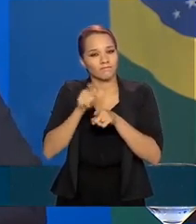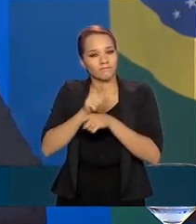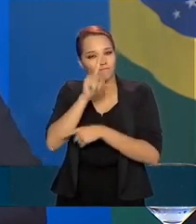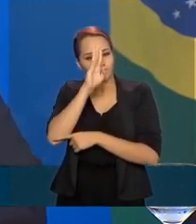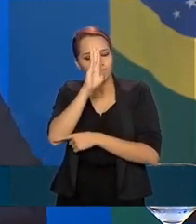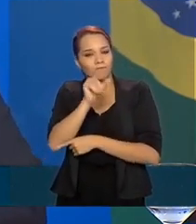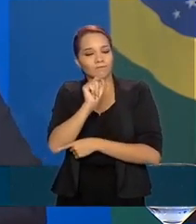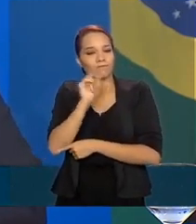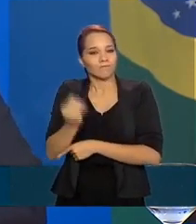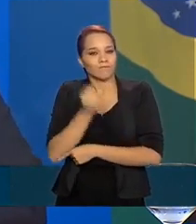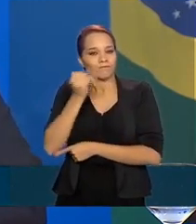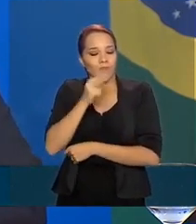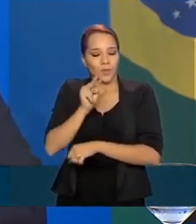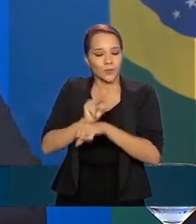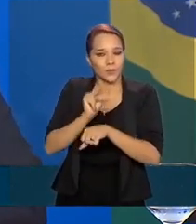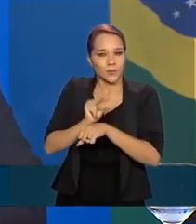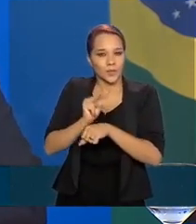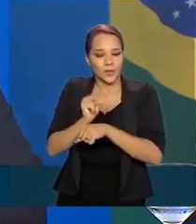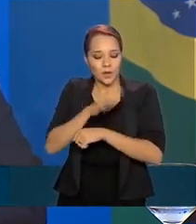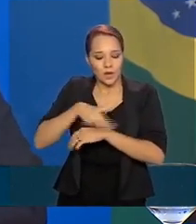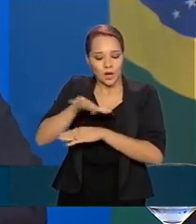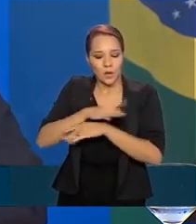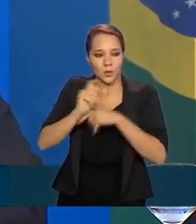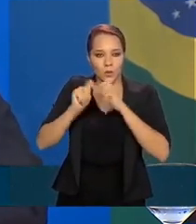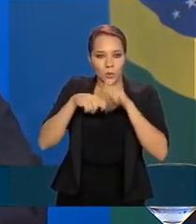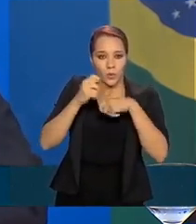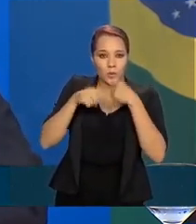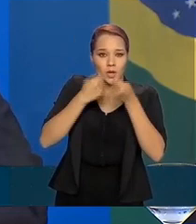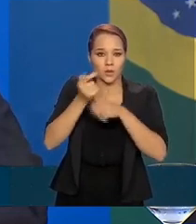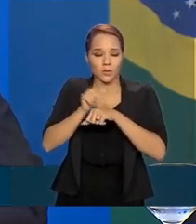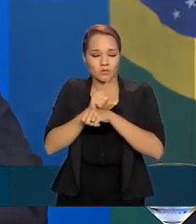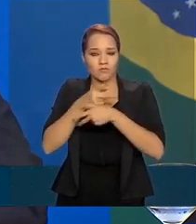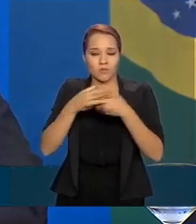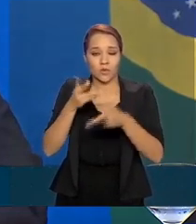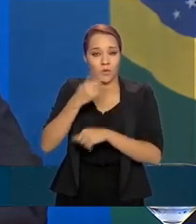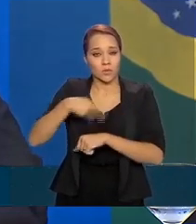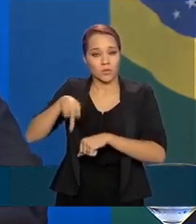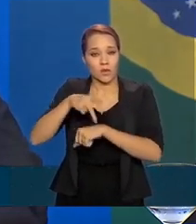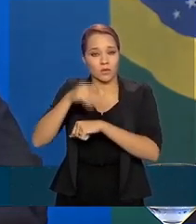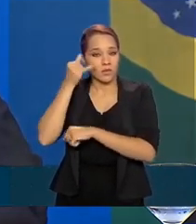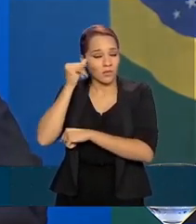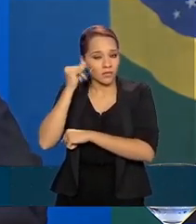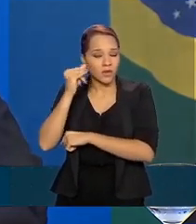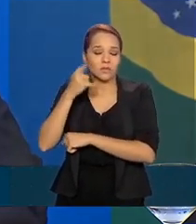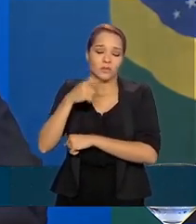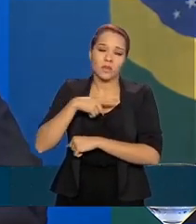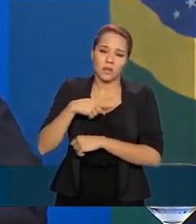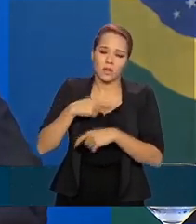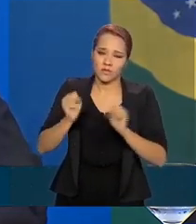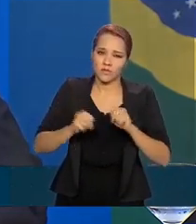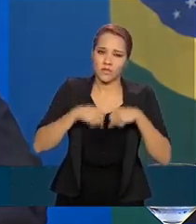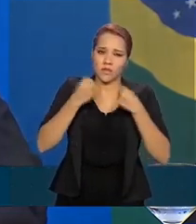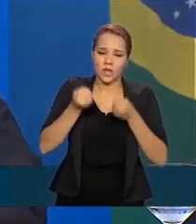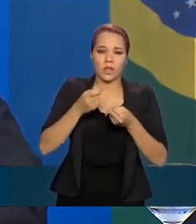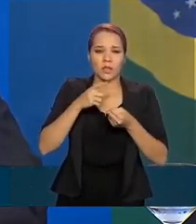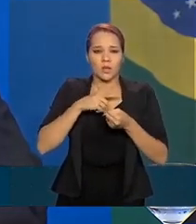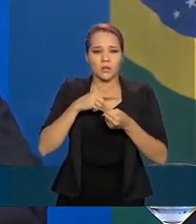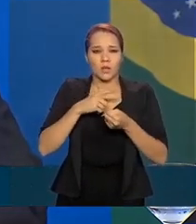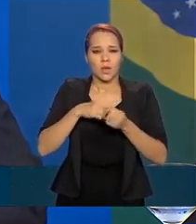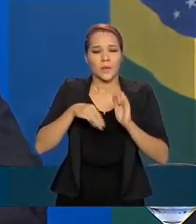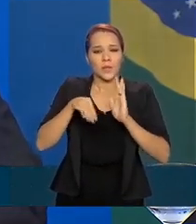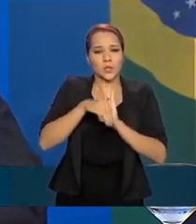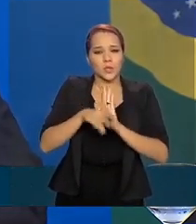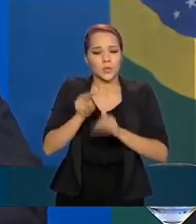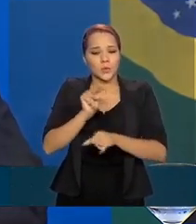em algo muito importante, que é preservar os fluxos de comércio, que os países evitem e estão se comprometendo a evitar medidas protecionistas,